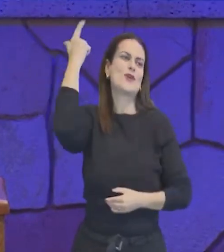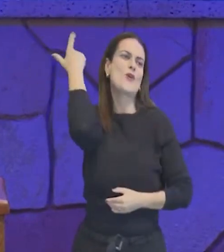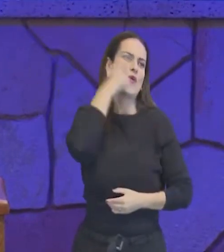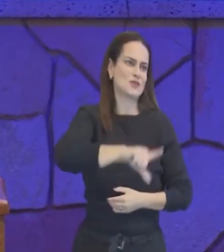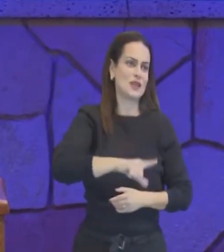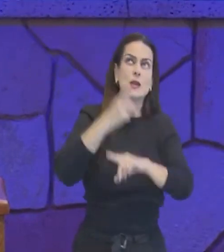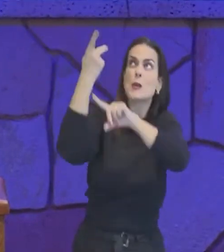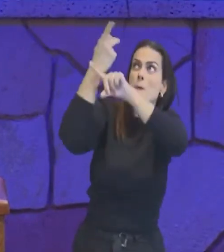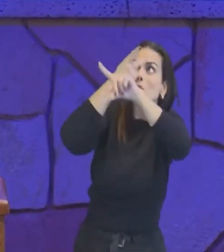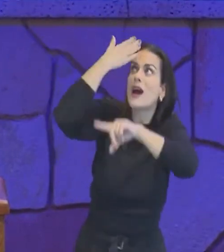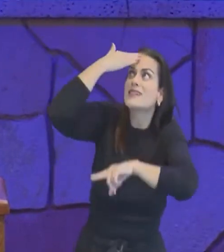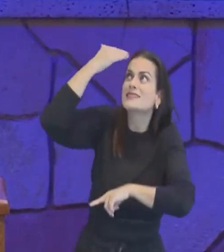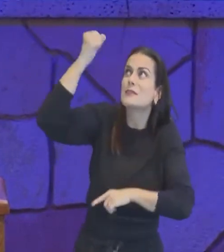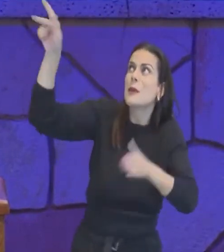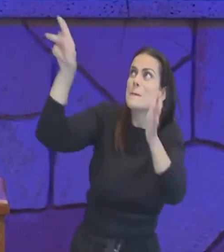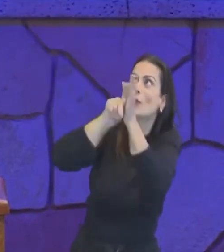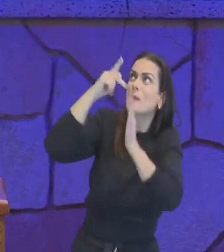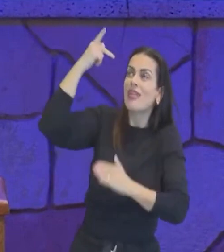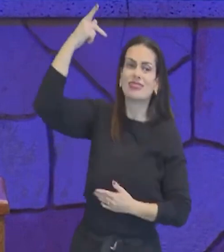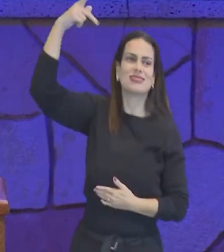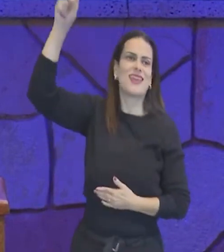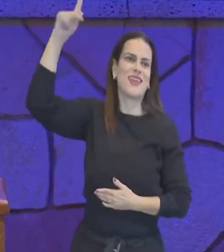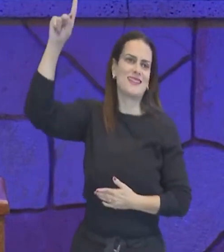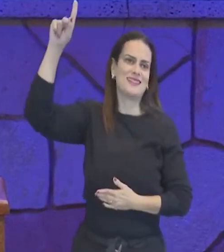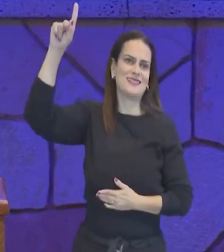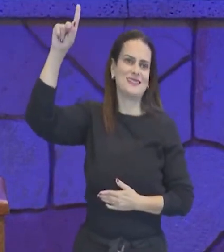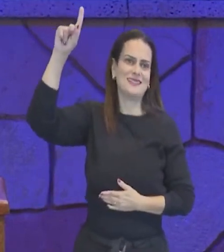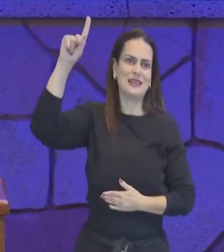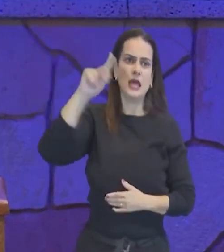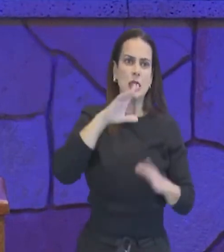buscando a sabedoria, mais do que o ouro e a prata,